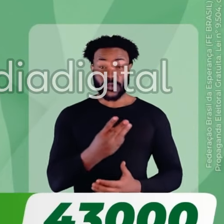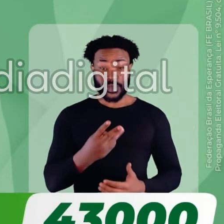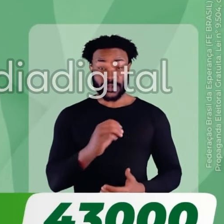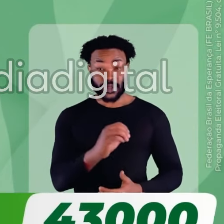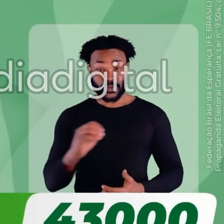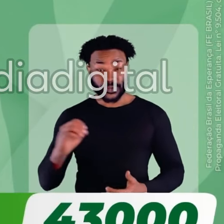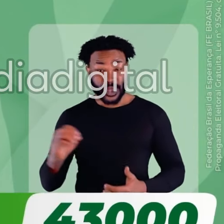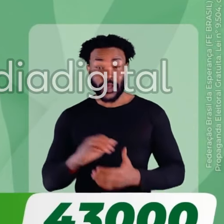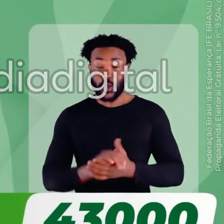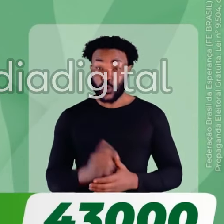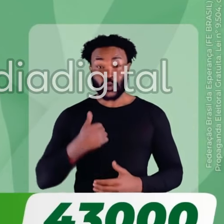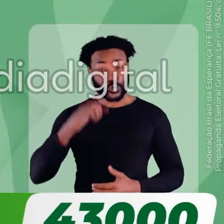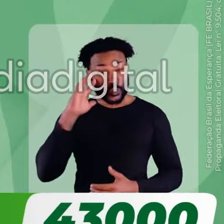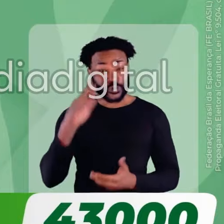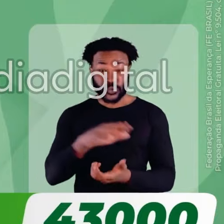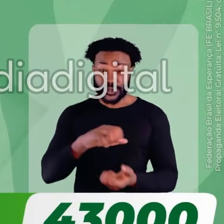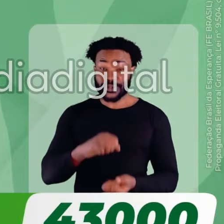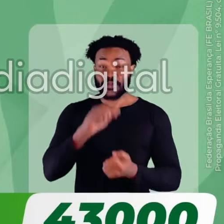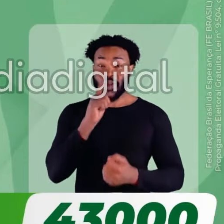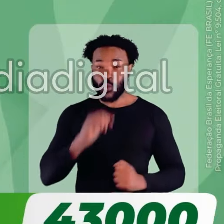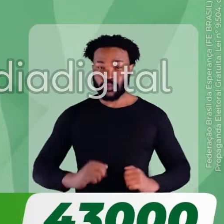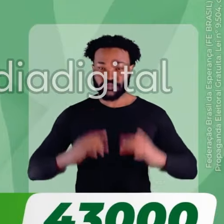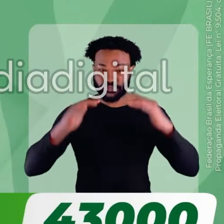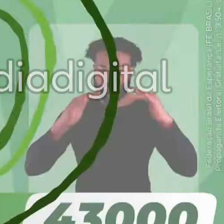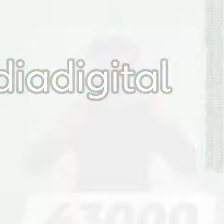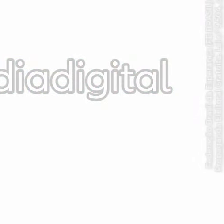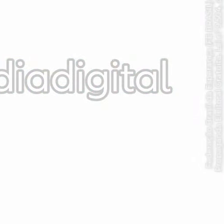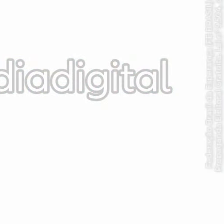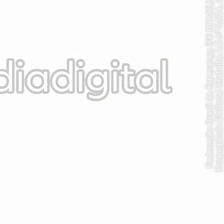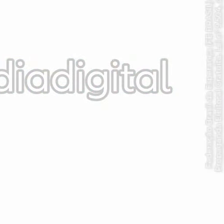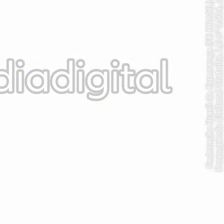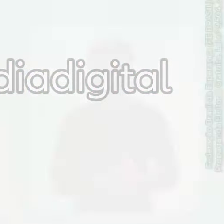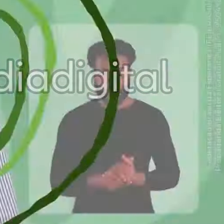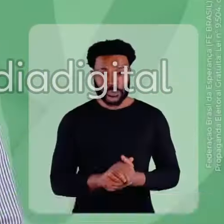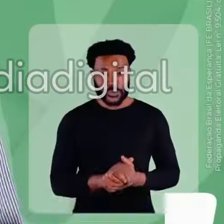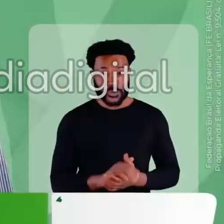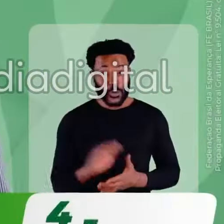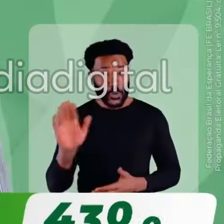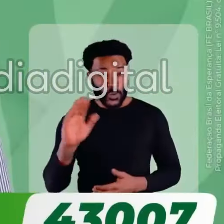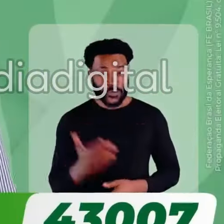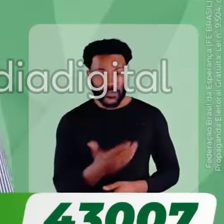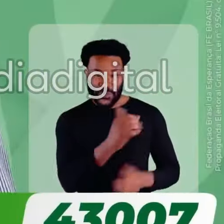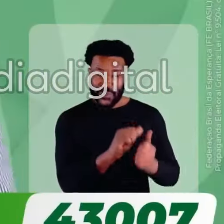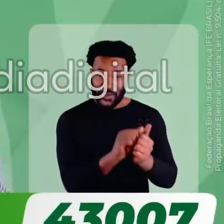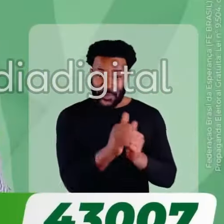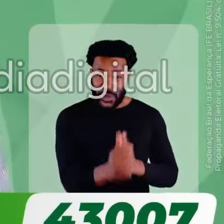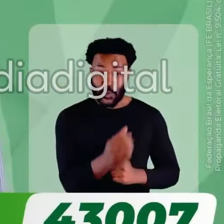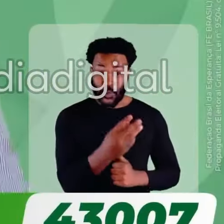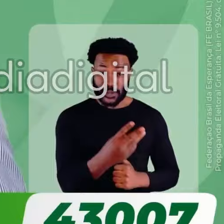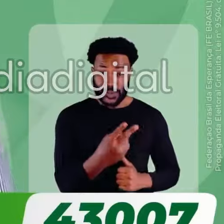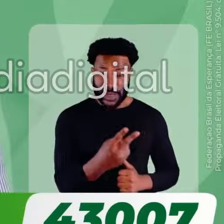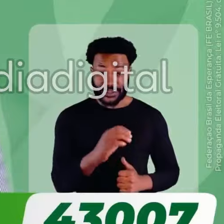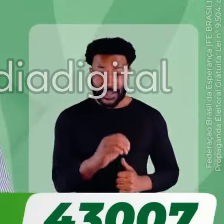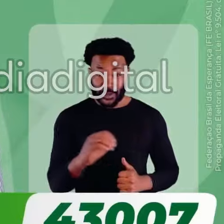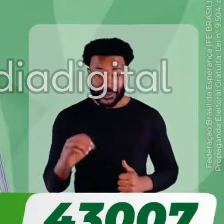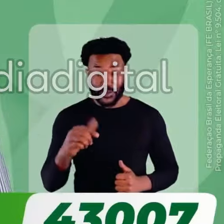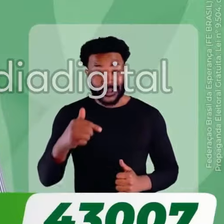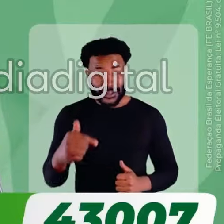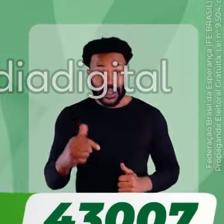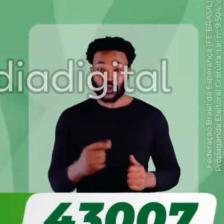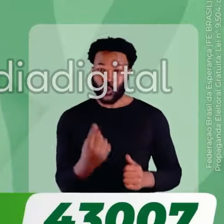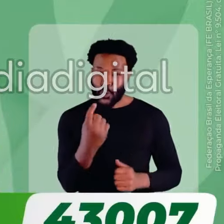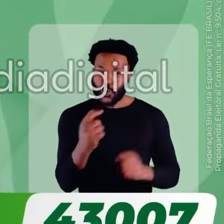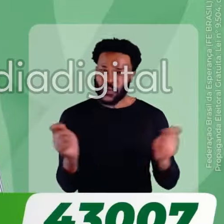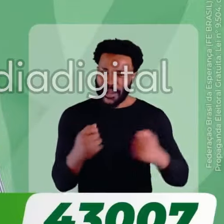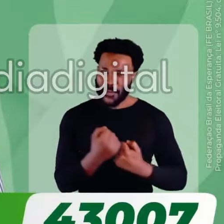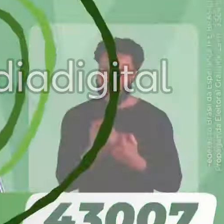4300. Soluções sustentáveis para as enchentes. Olá, Marcão do Esporte, 43007.